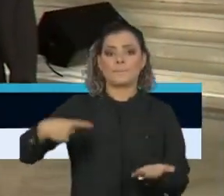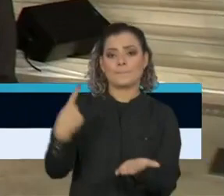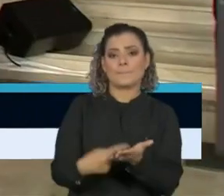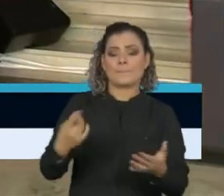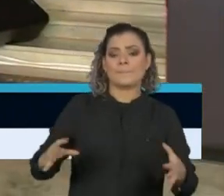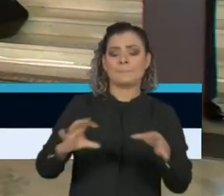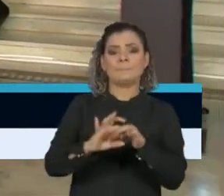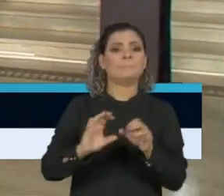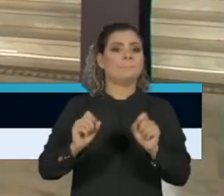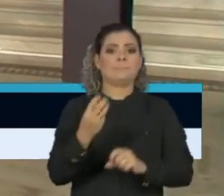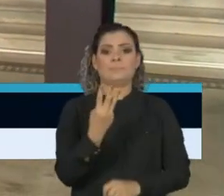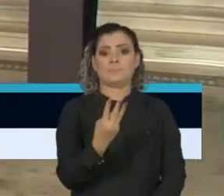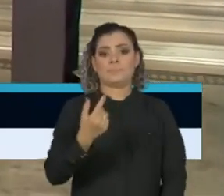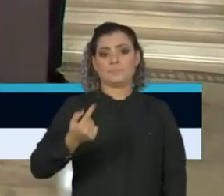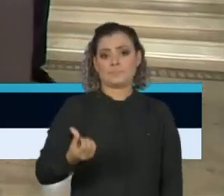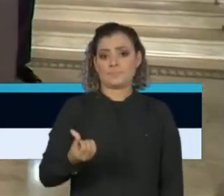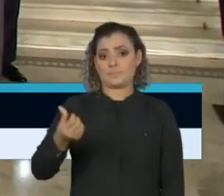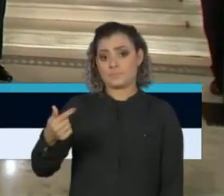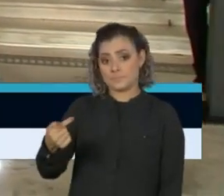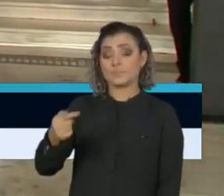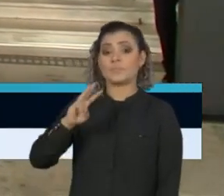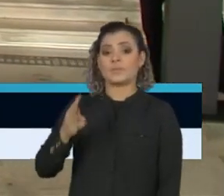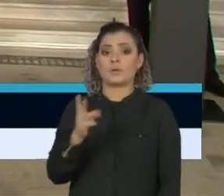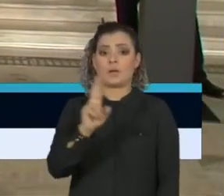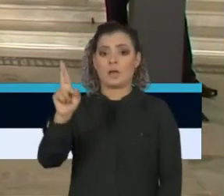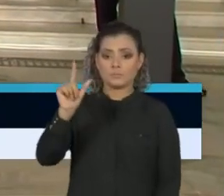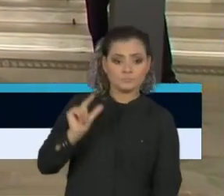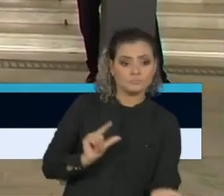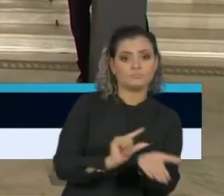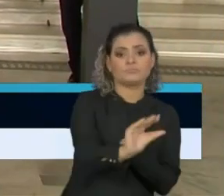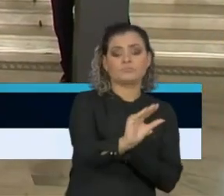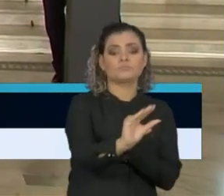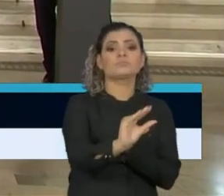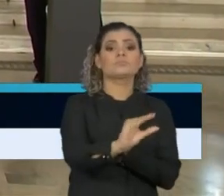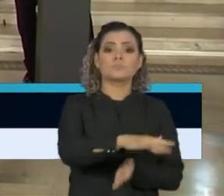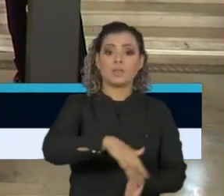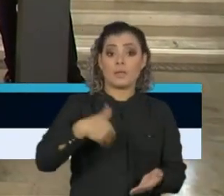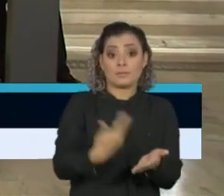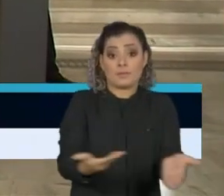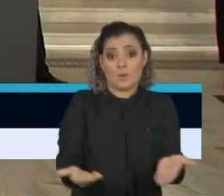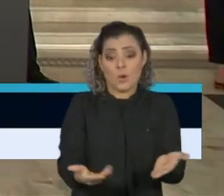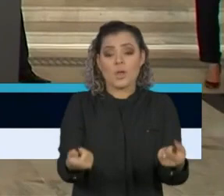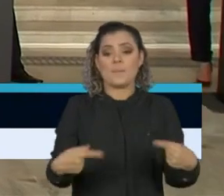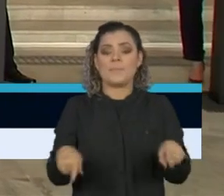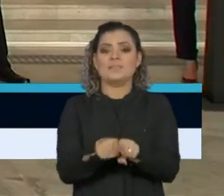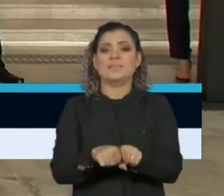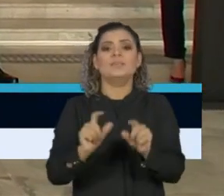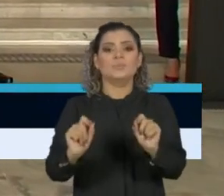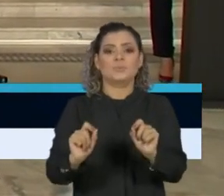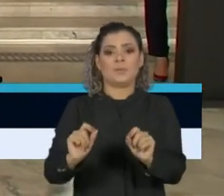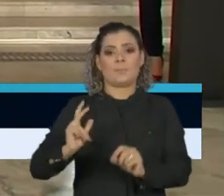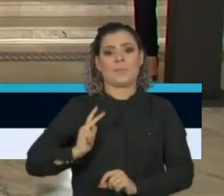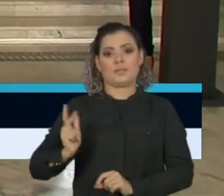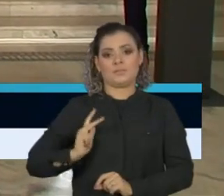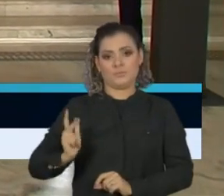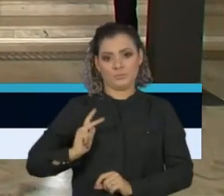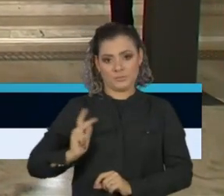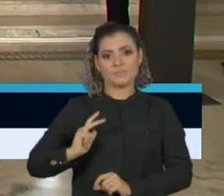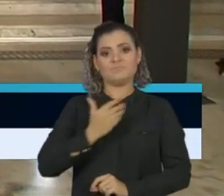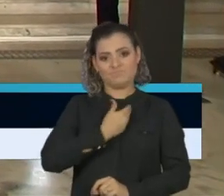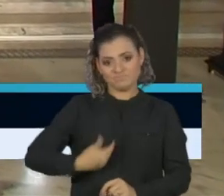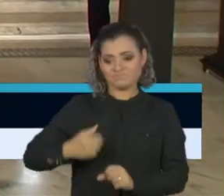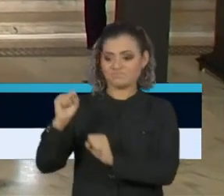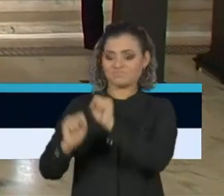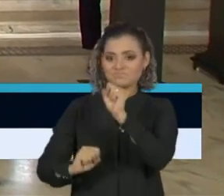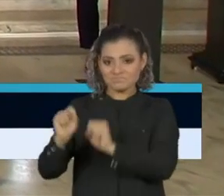367 milhões de reais até o presente momento, em parcerias com a iniciativa privada, em itens